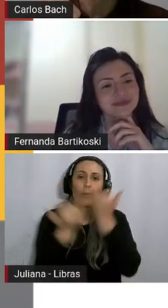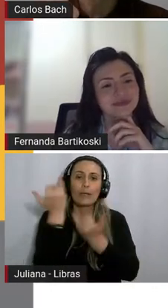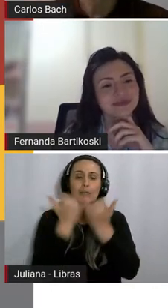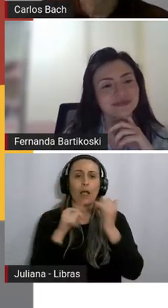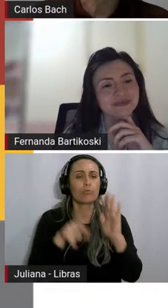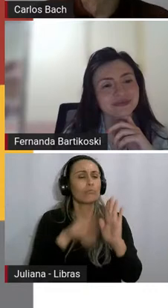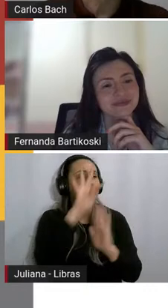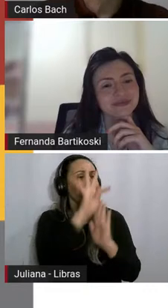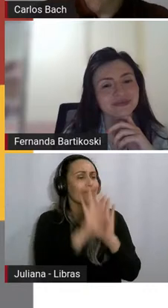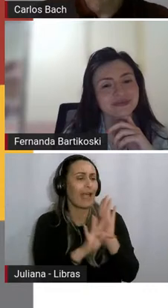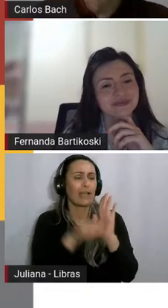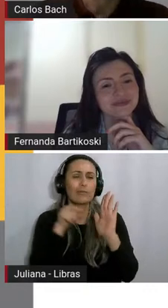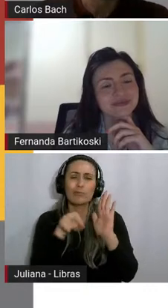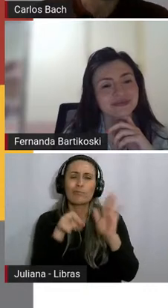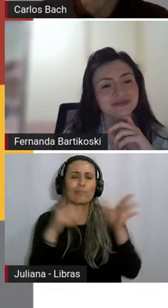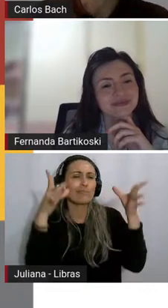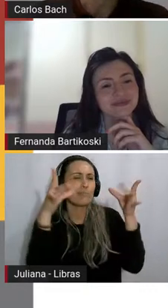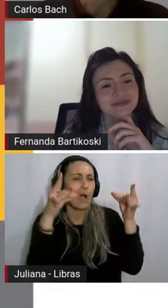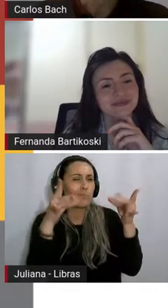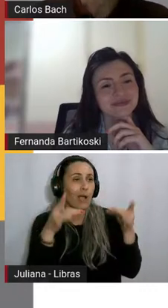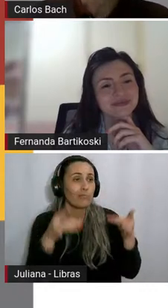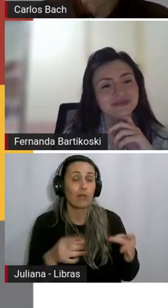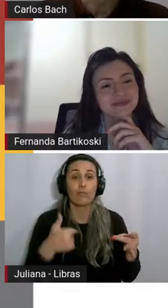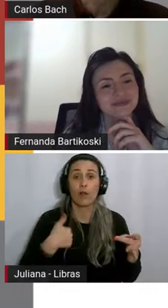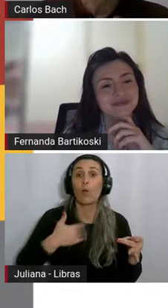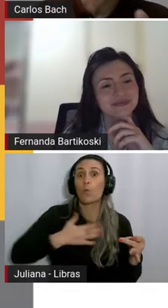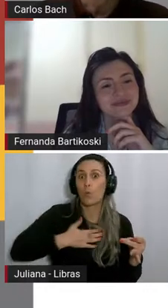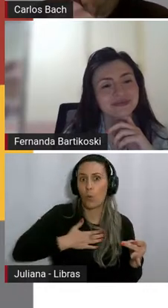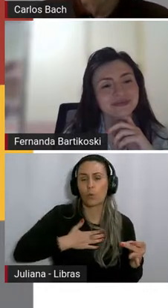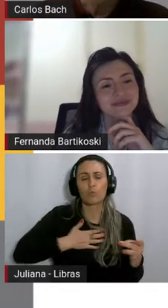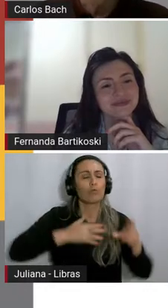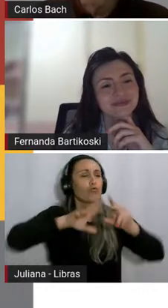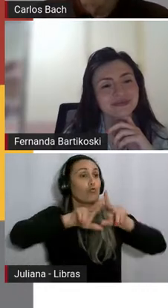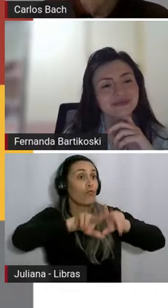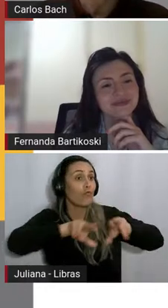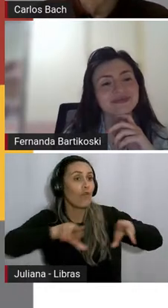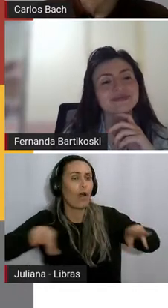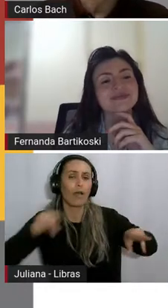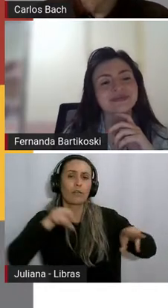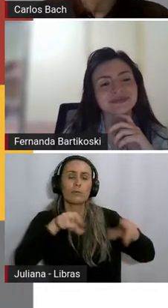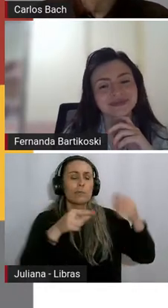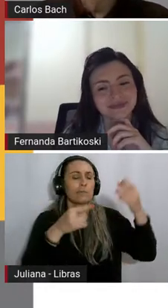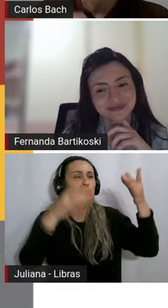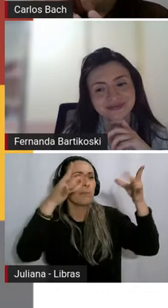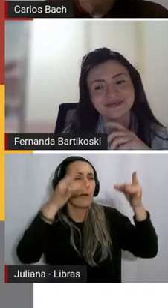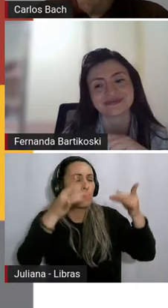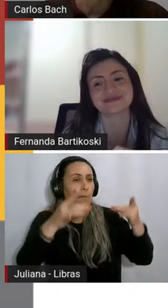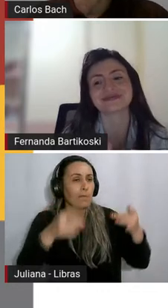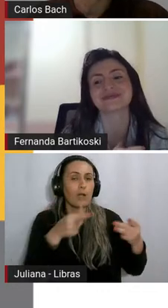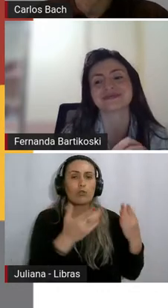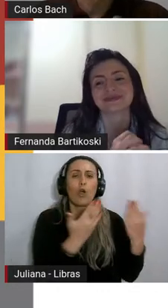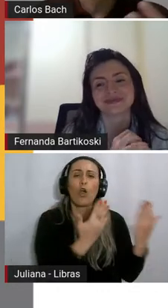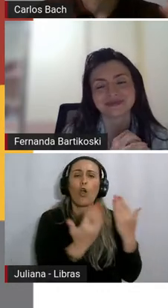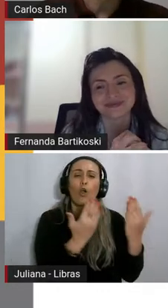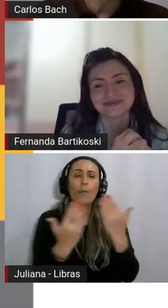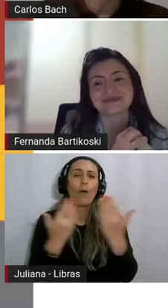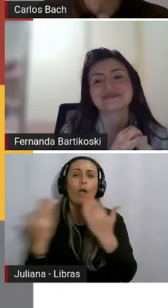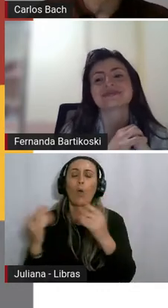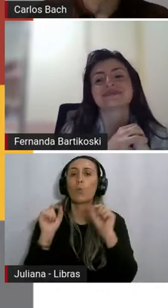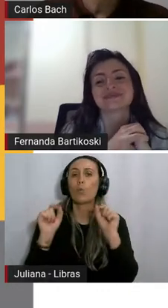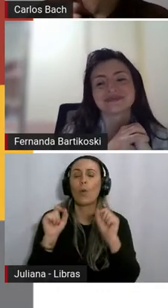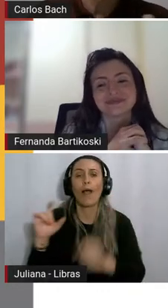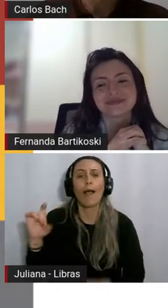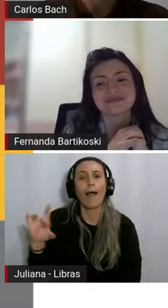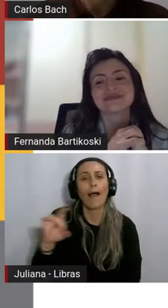dissecando ele eu gosto de levar vários e haver a comparação sobre esses textos. O que cada um diz? De que forma